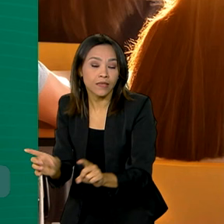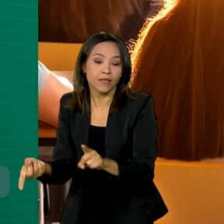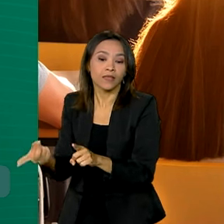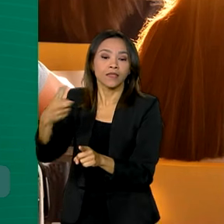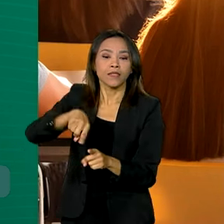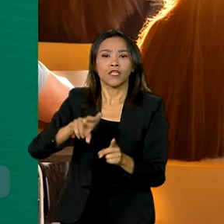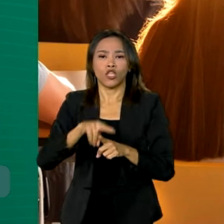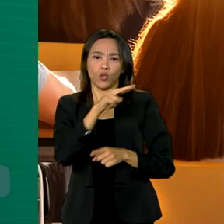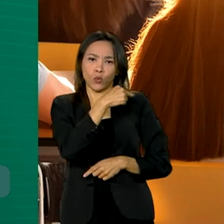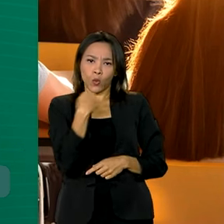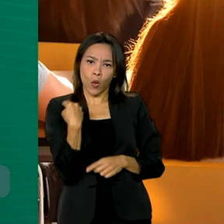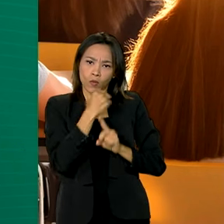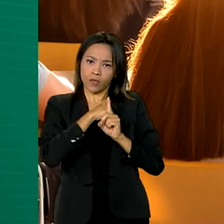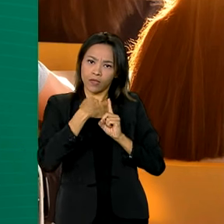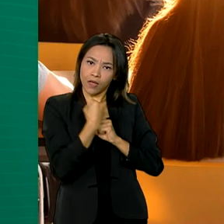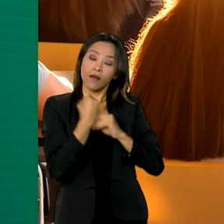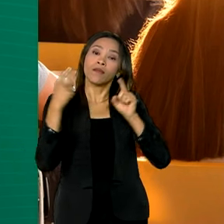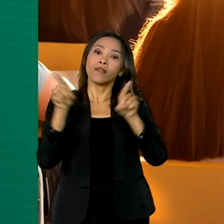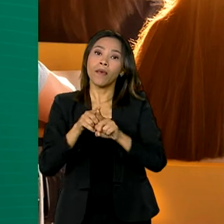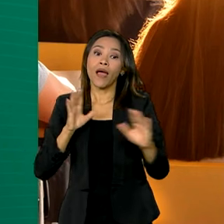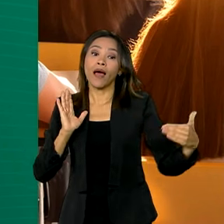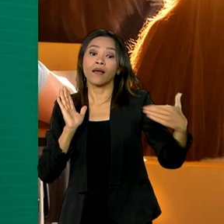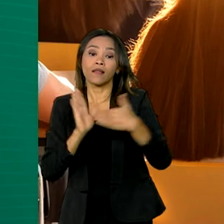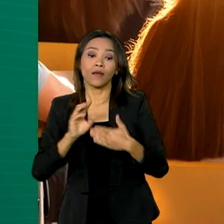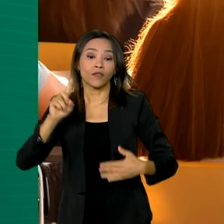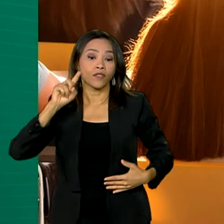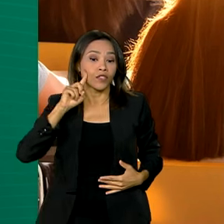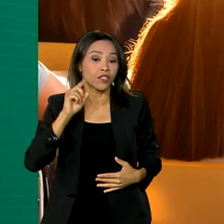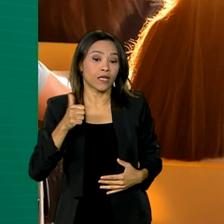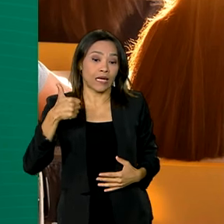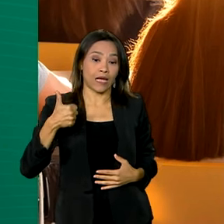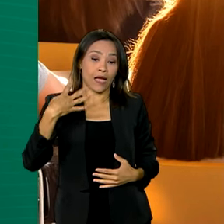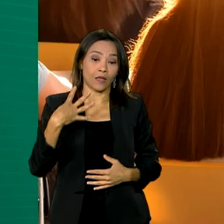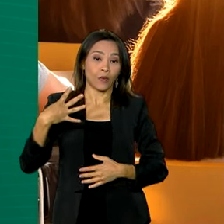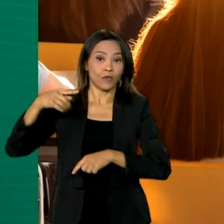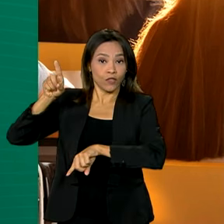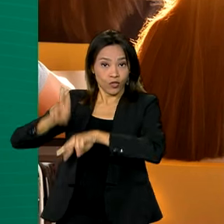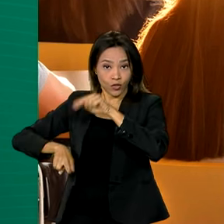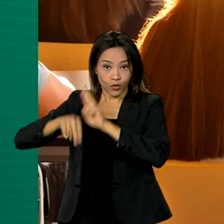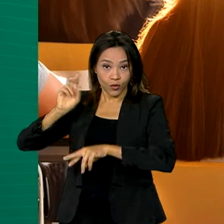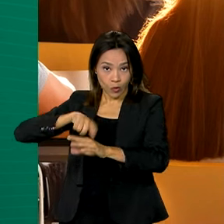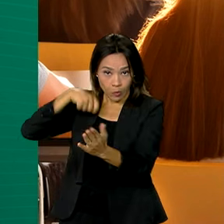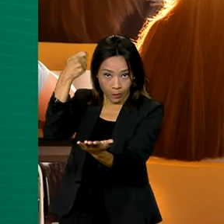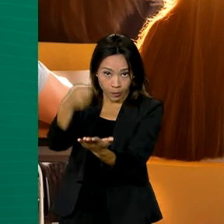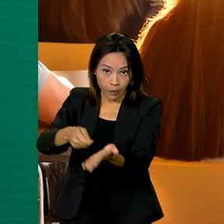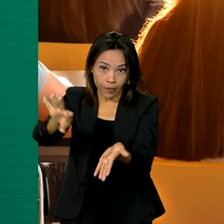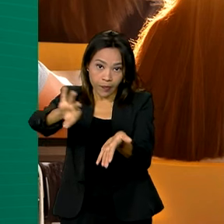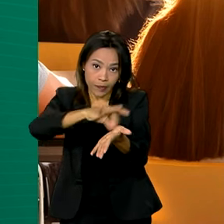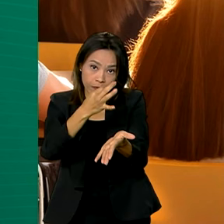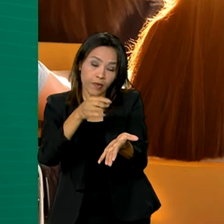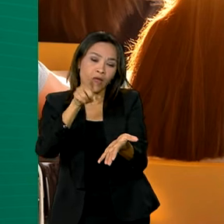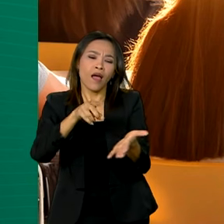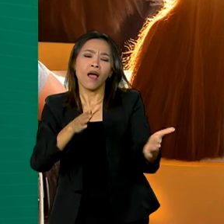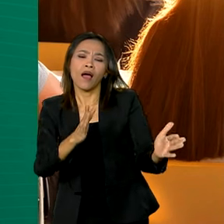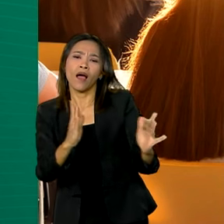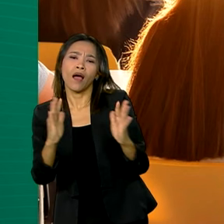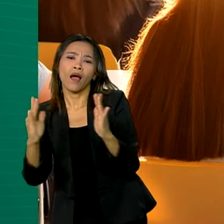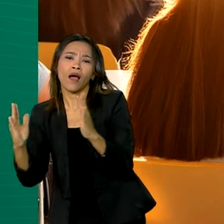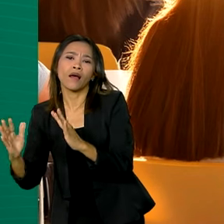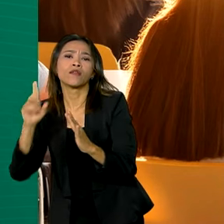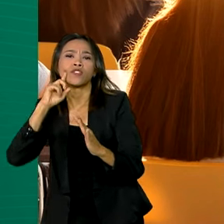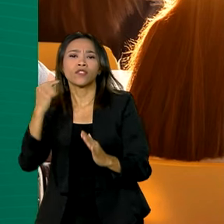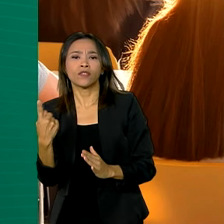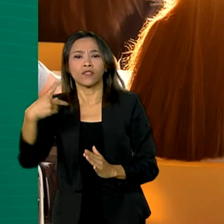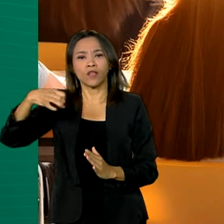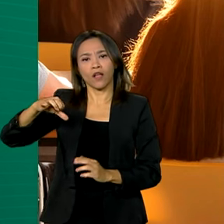por nome social também vão até o dia 14 de junho. O pagamento da taxa de inscrição segue até o dia 19 de